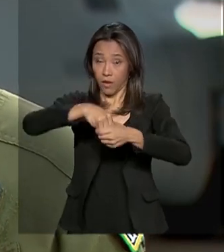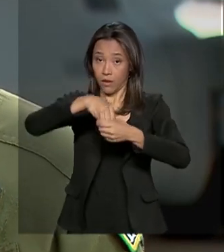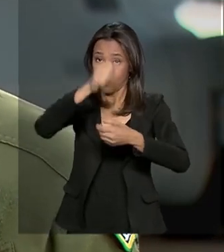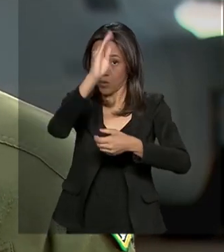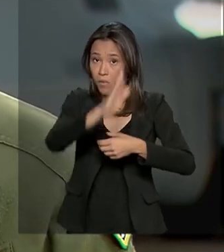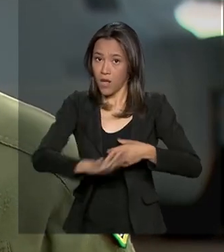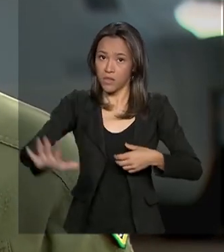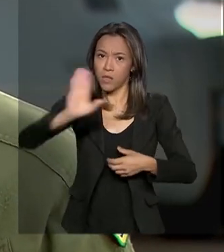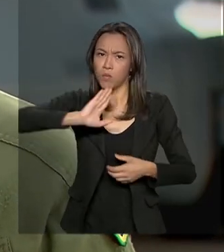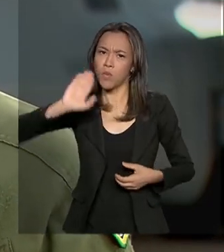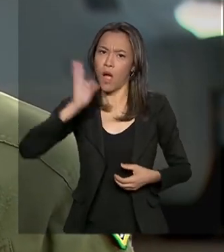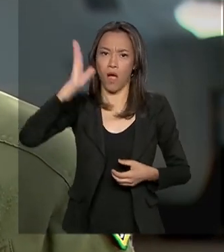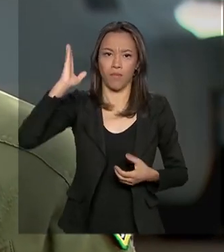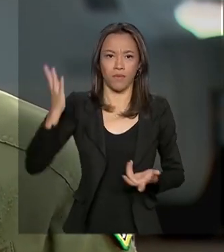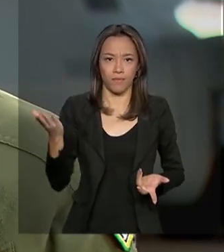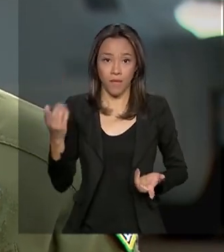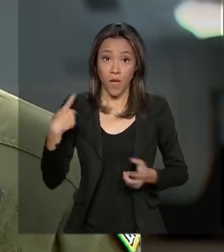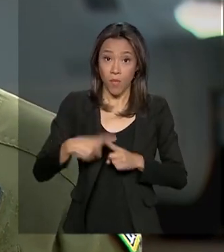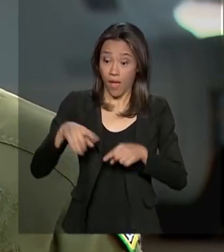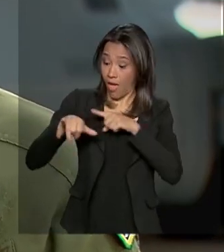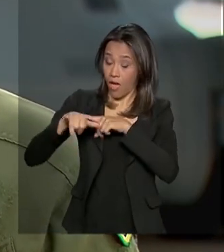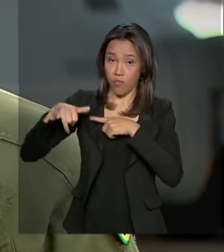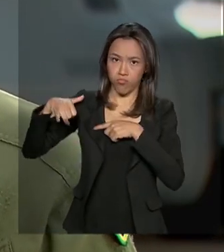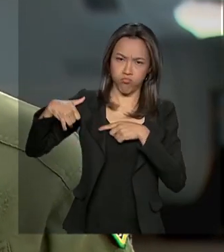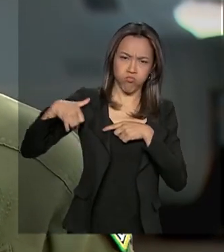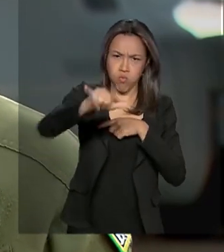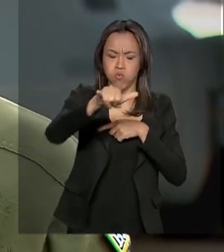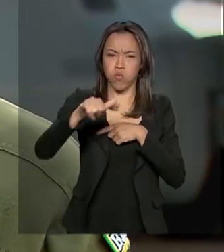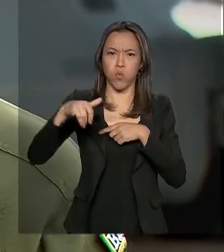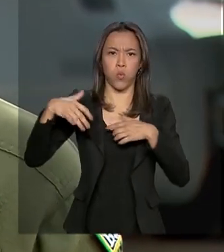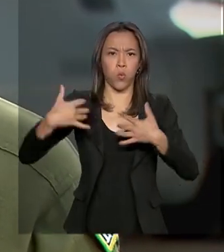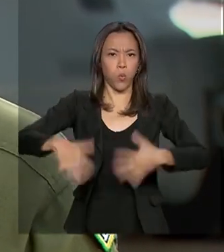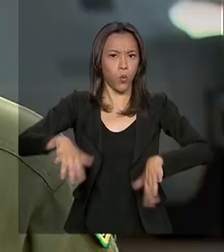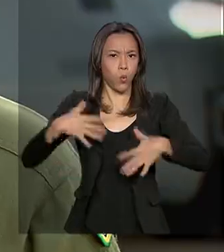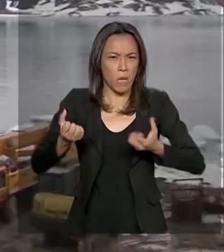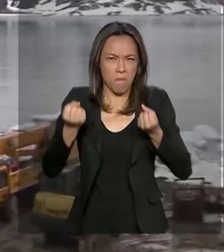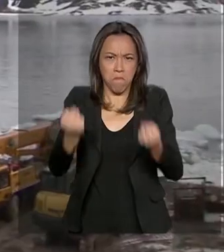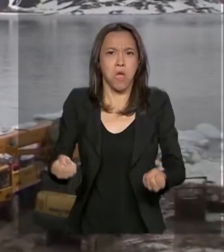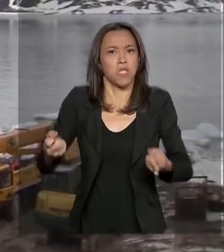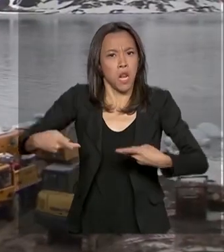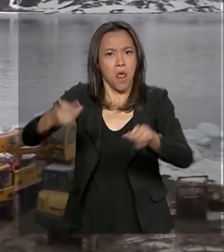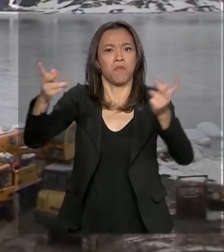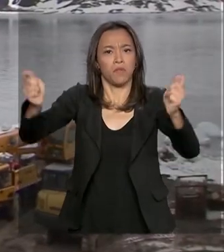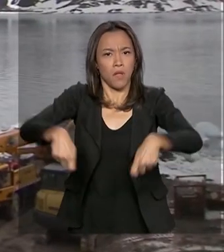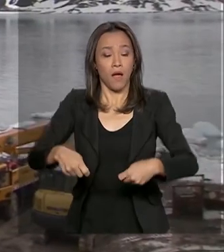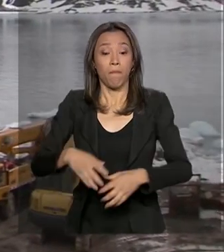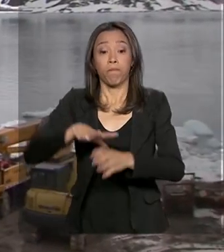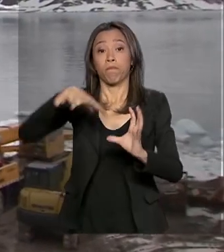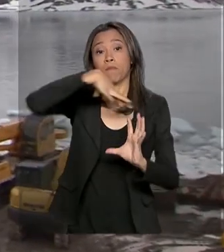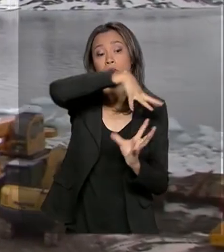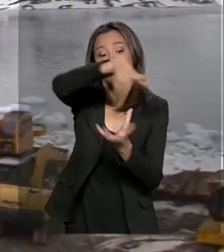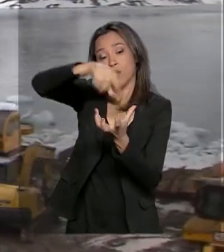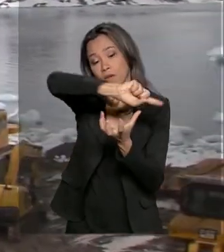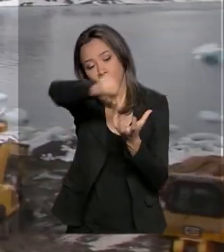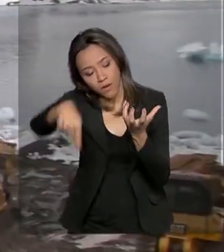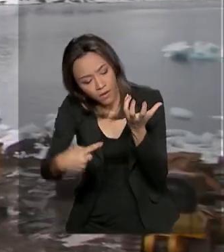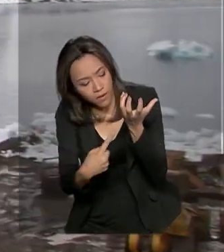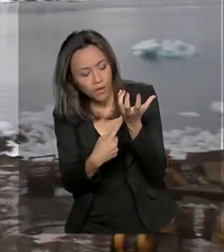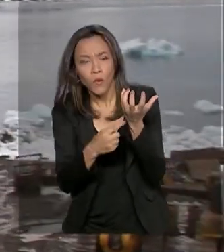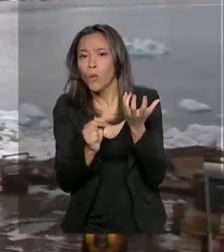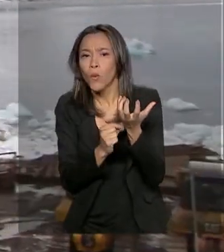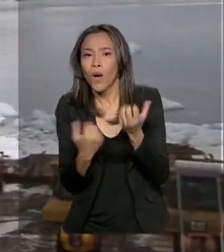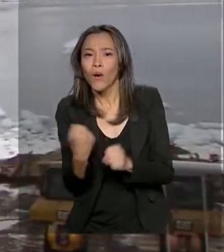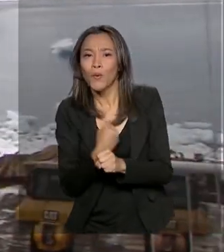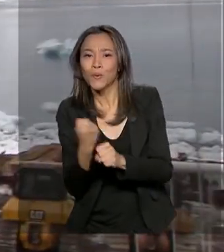de uma forma muito mais rápida, porque ela tem uma velocidade muito boa e uma capacidade de carga muito boa. Na Antártida, o programa de reconstrução da